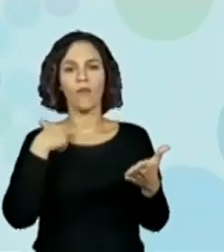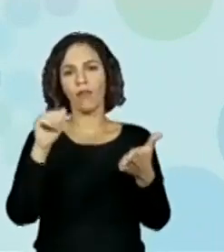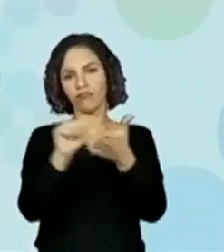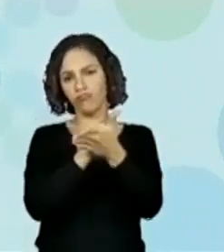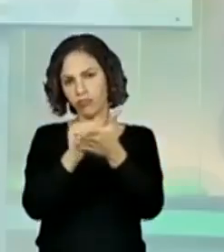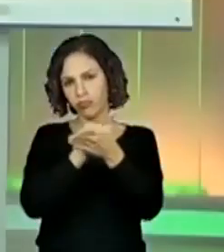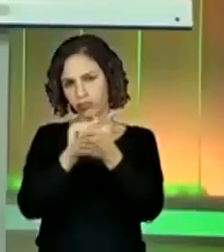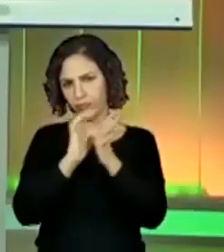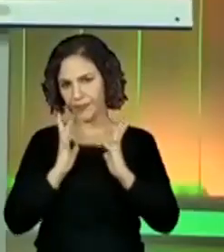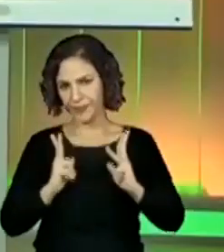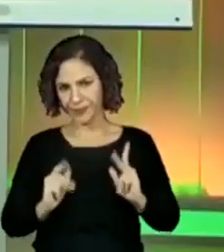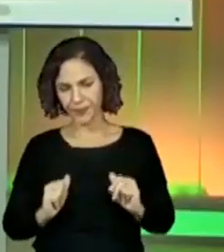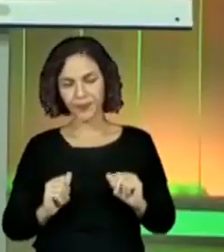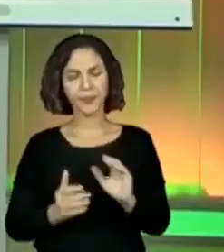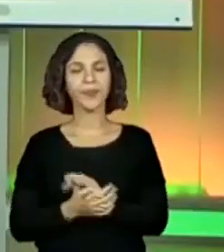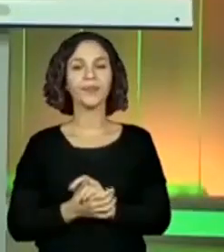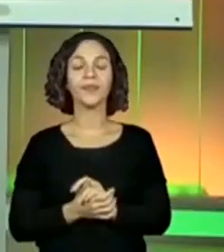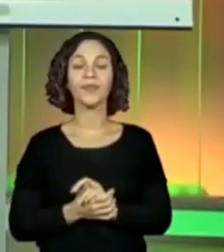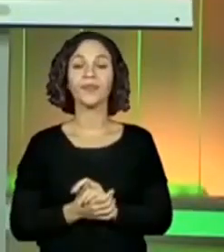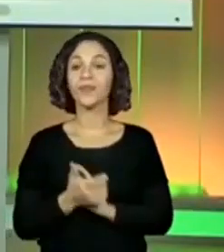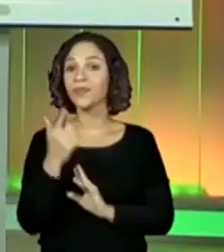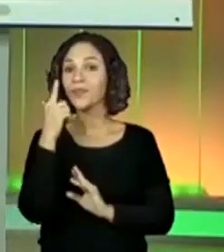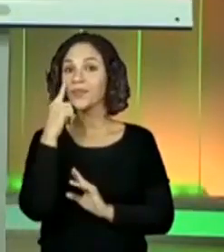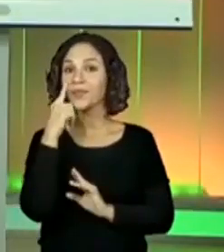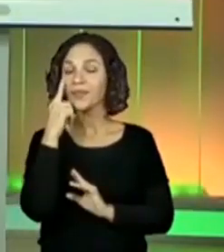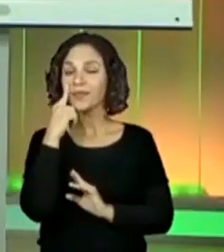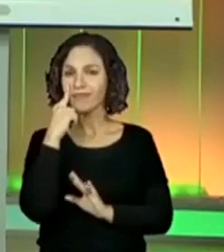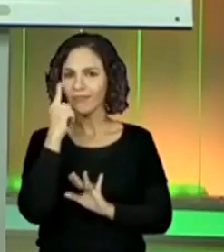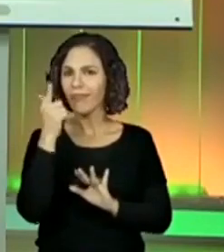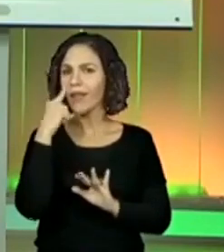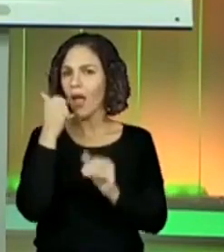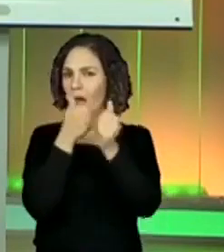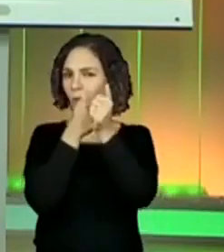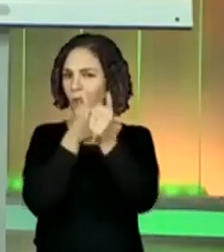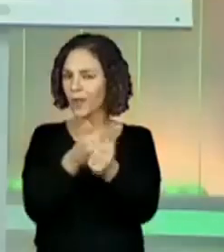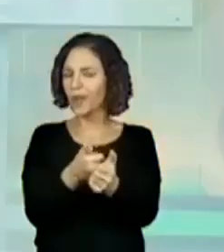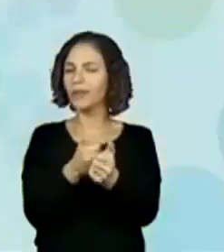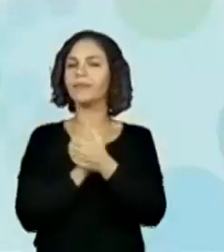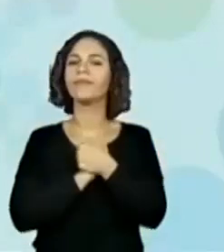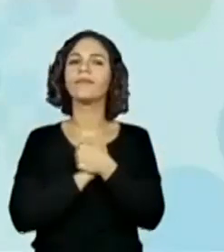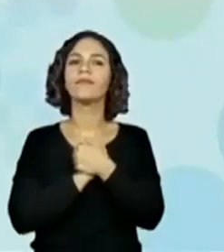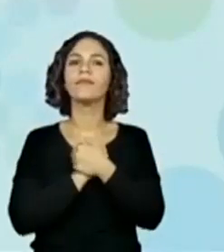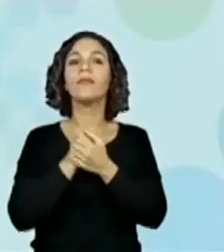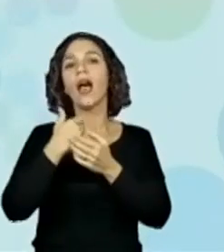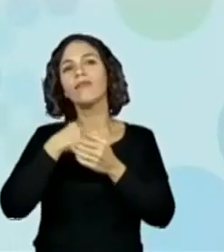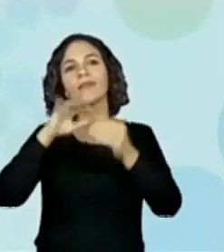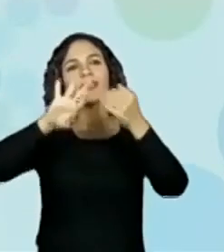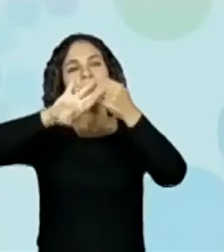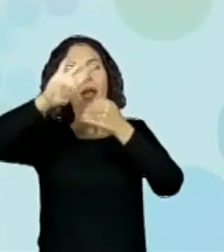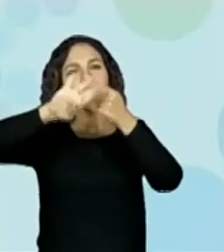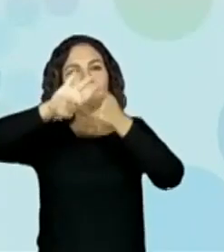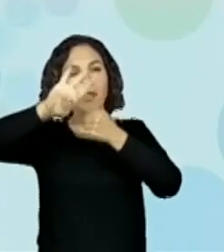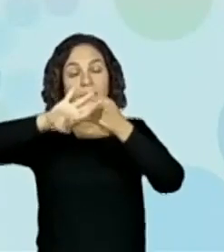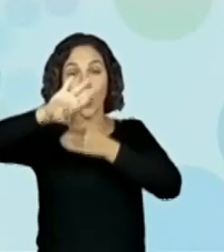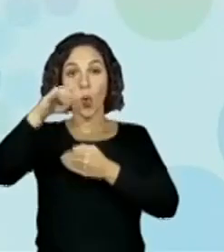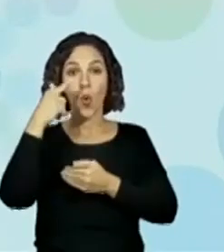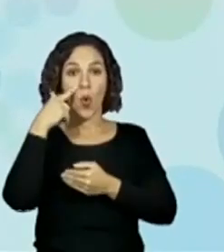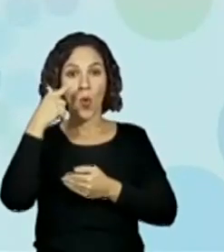pra vocês, né. Olha só, gente. Acompanha aí. Eu separei tudo bonitinho pra vocês, ó.